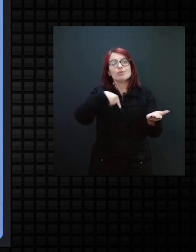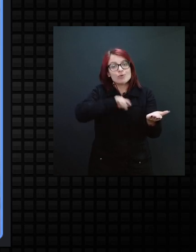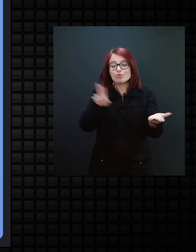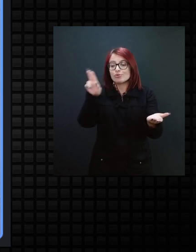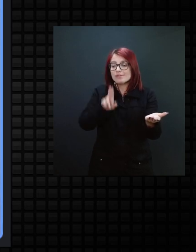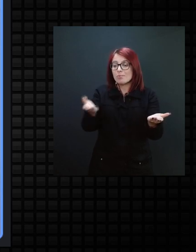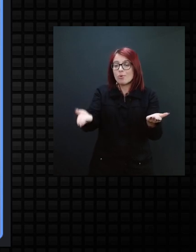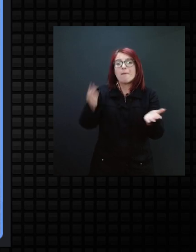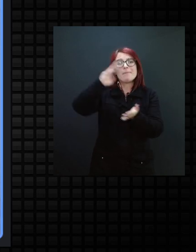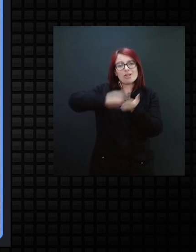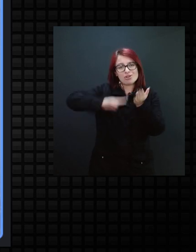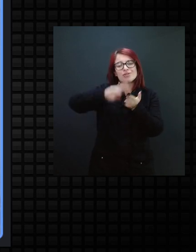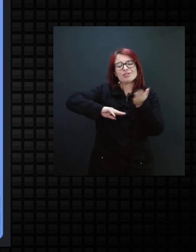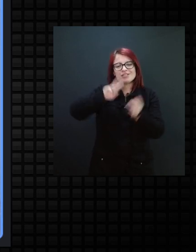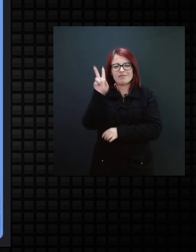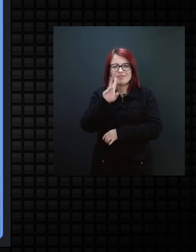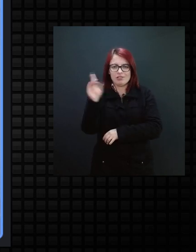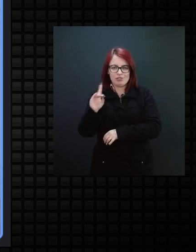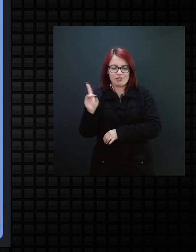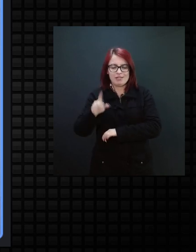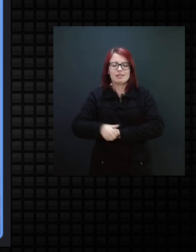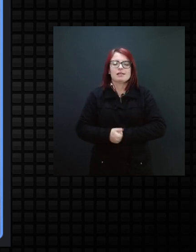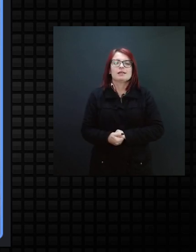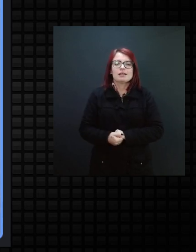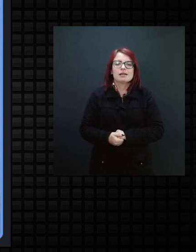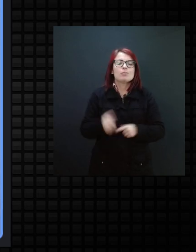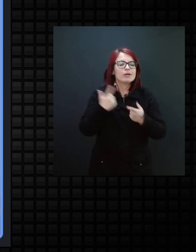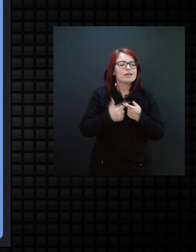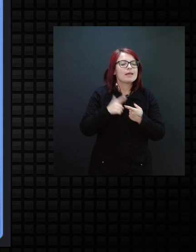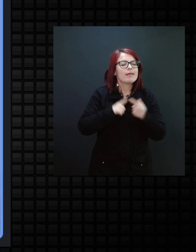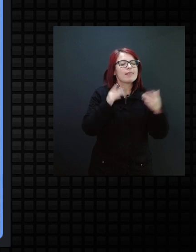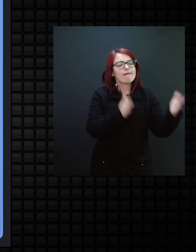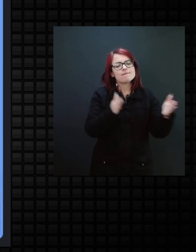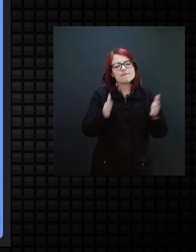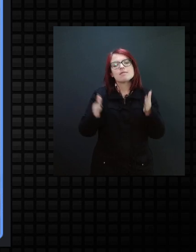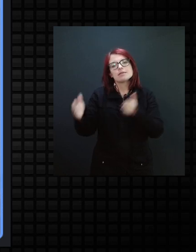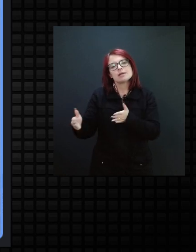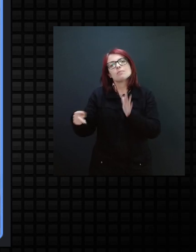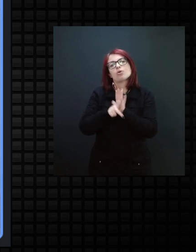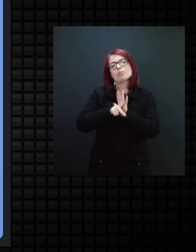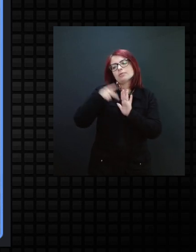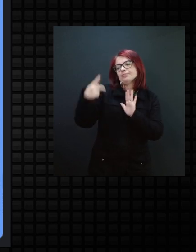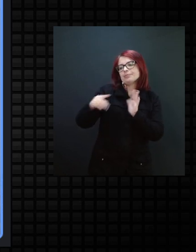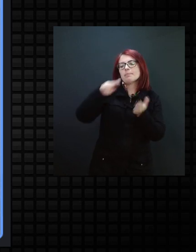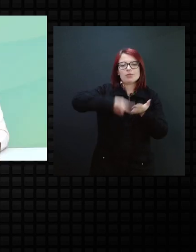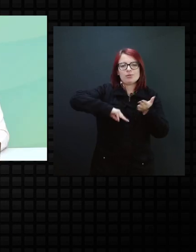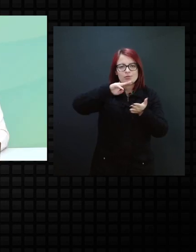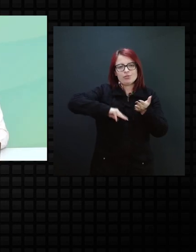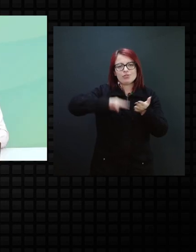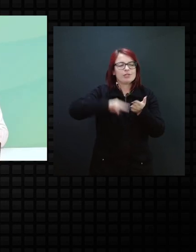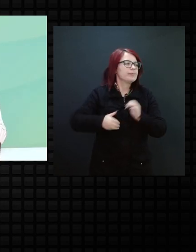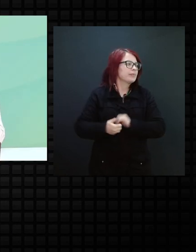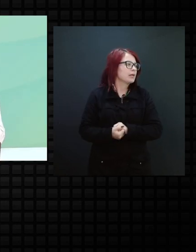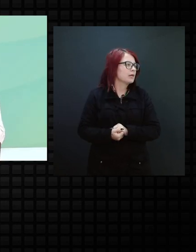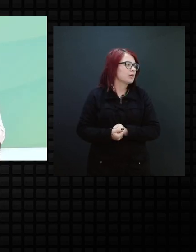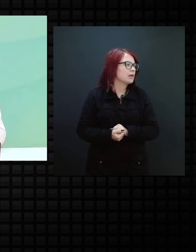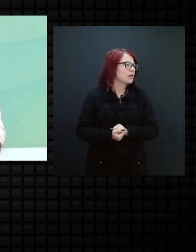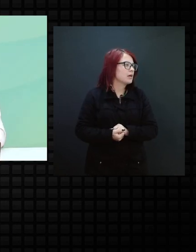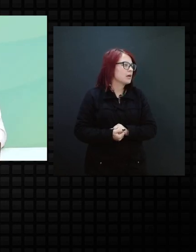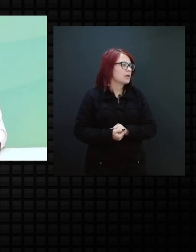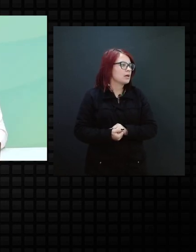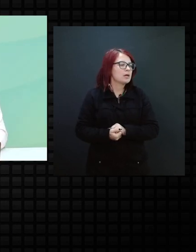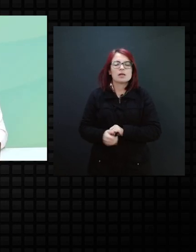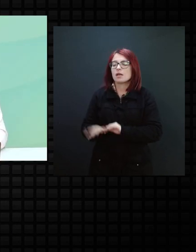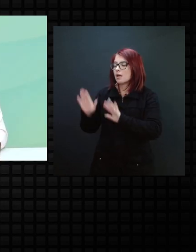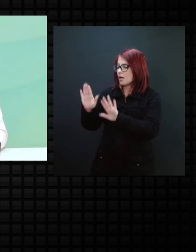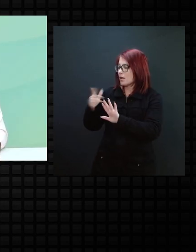então, por essas fases que envolvem essa metodologia. E o quanto, né, isso tem